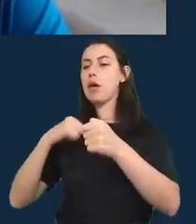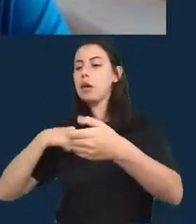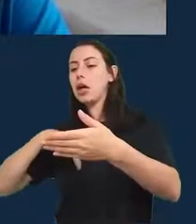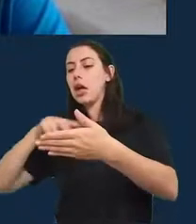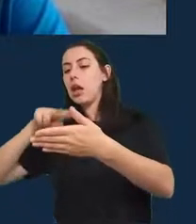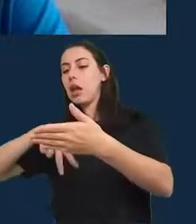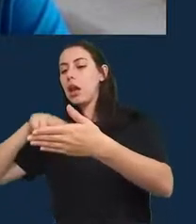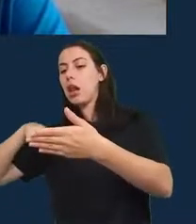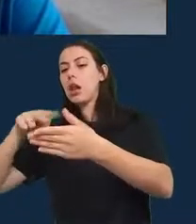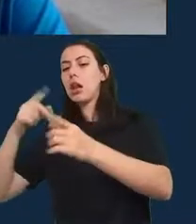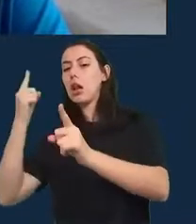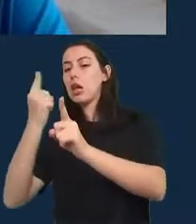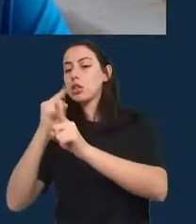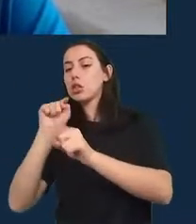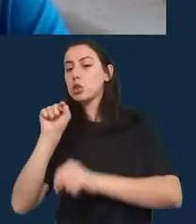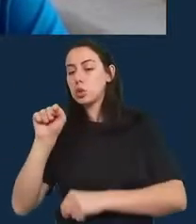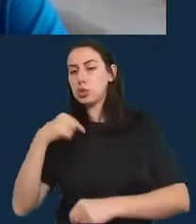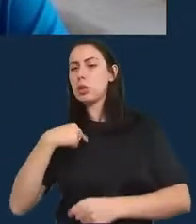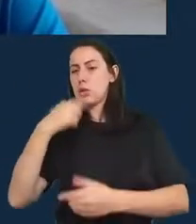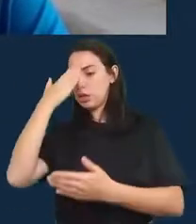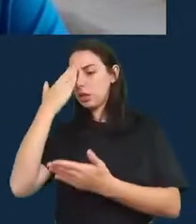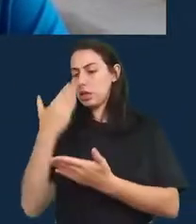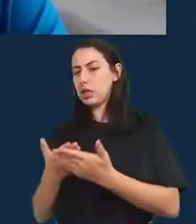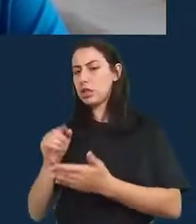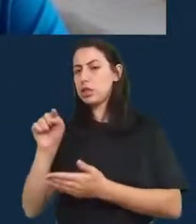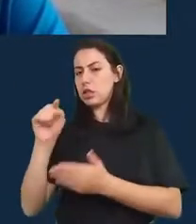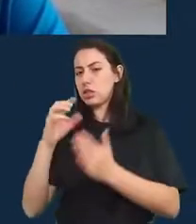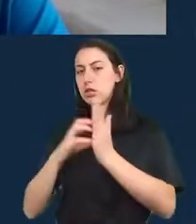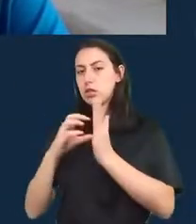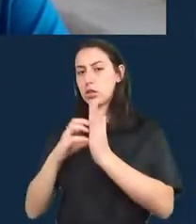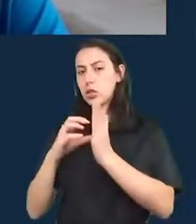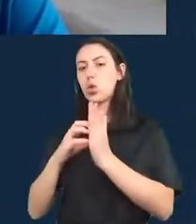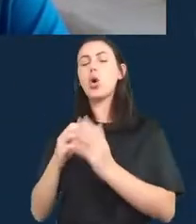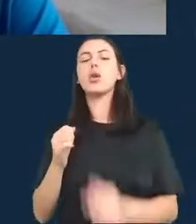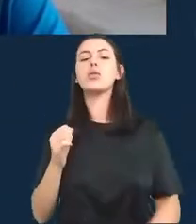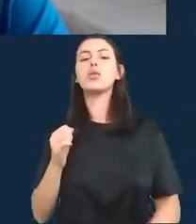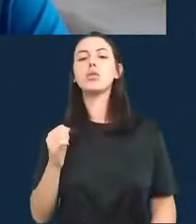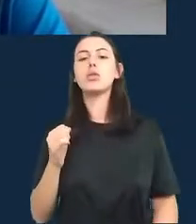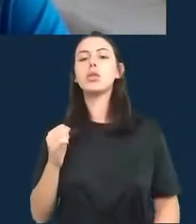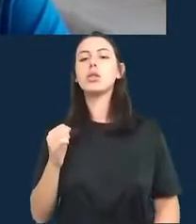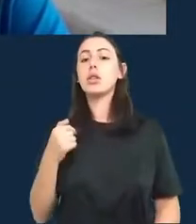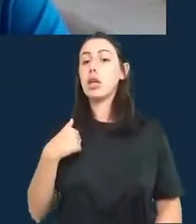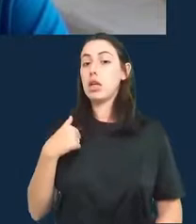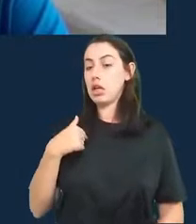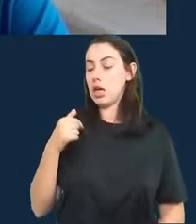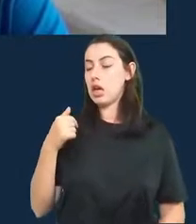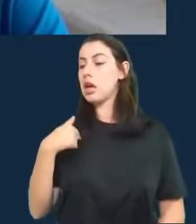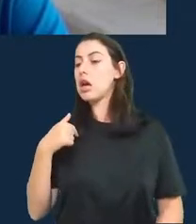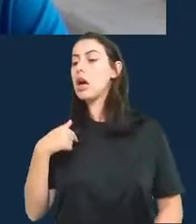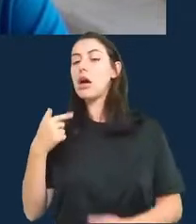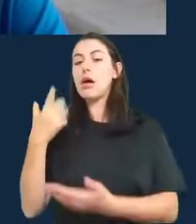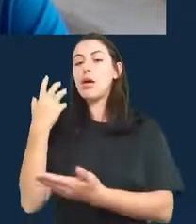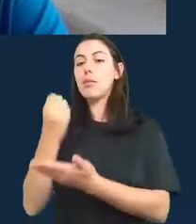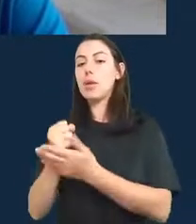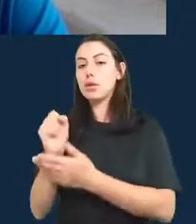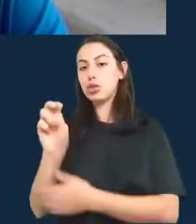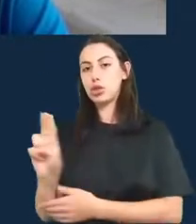confio nesse código e aí eu usei isso foi uma coisa que deu uma